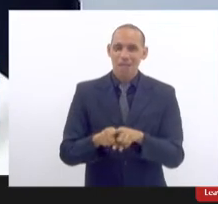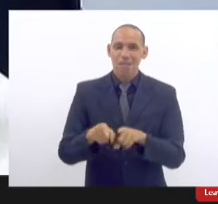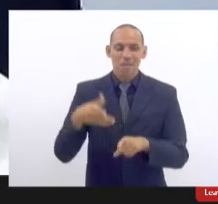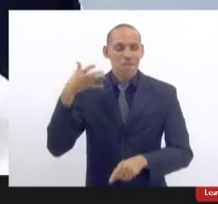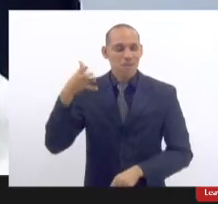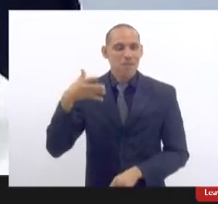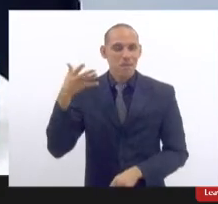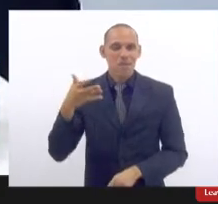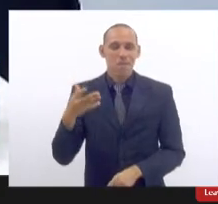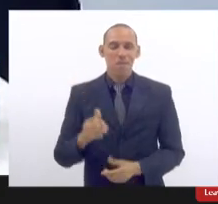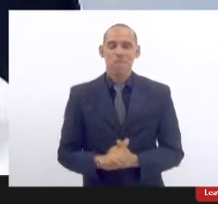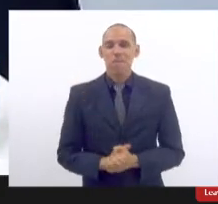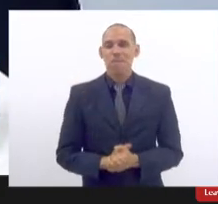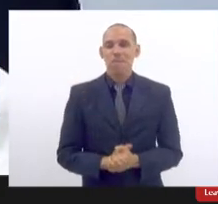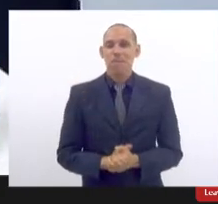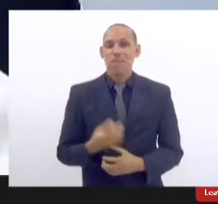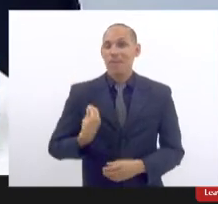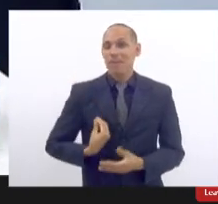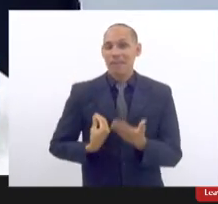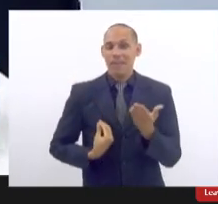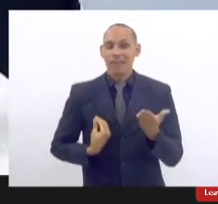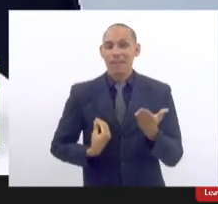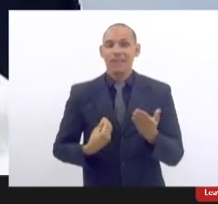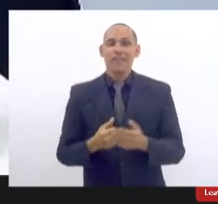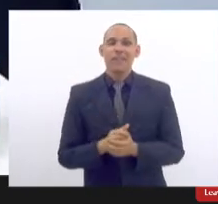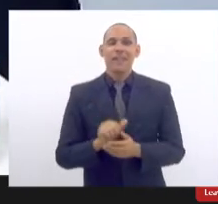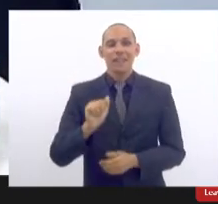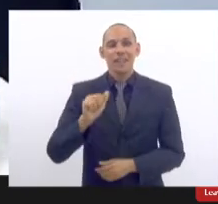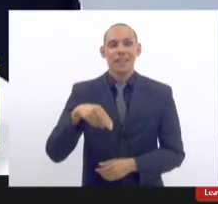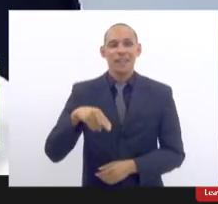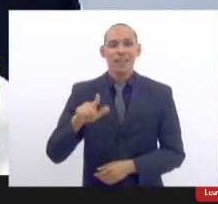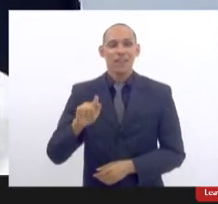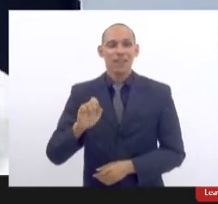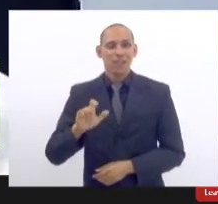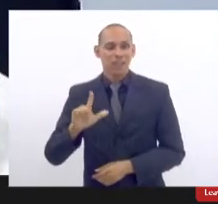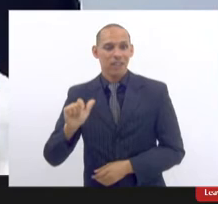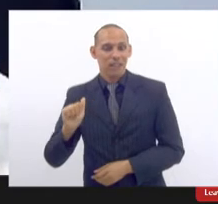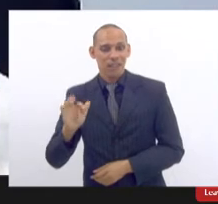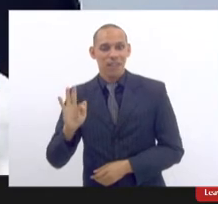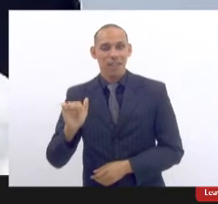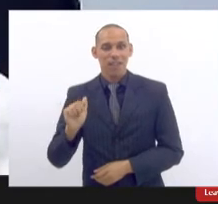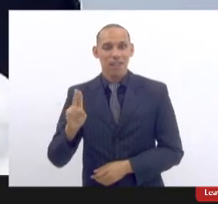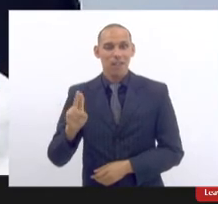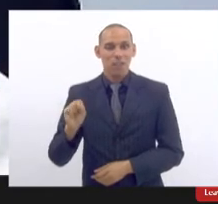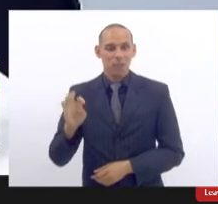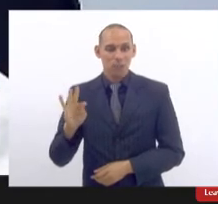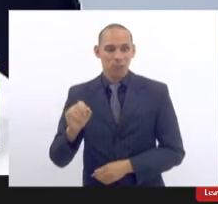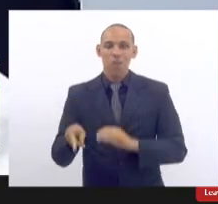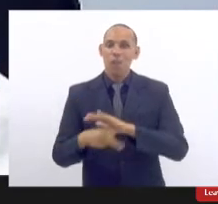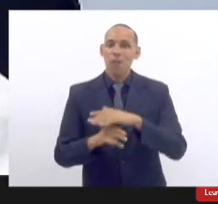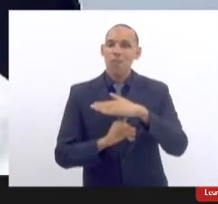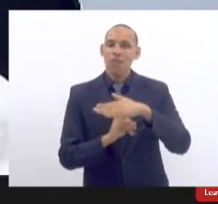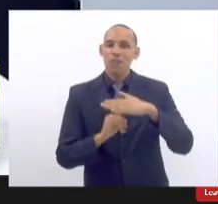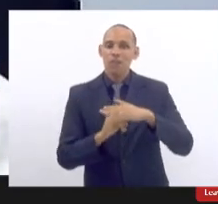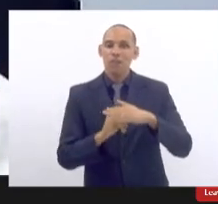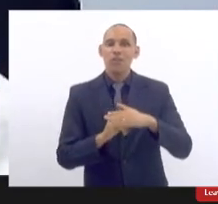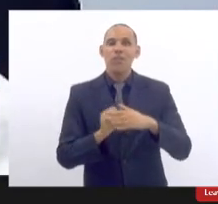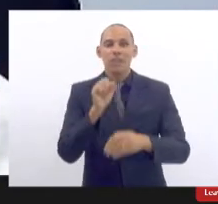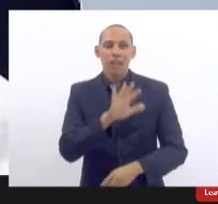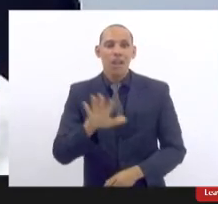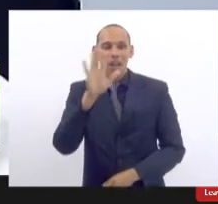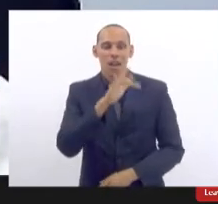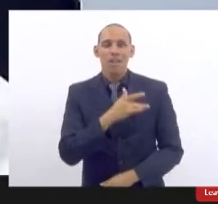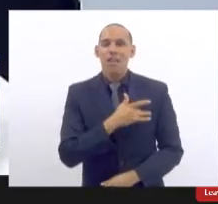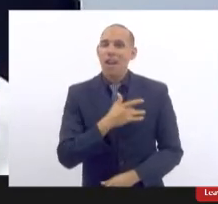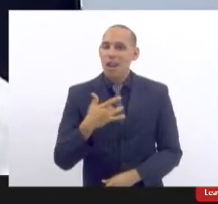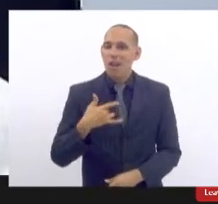oradora. Estamos aqui com a Ângela Fausto, ela é do Instituto Nacional de Saúde da Mulher,